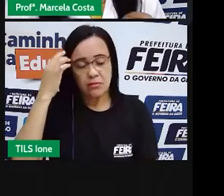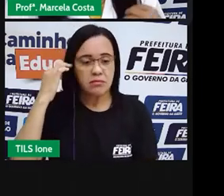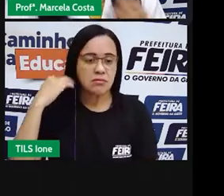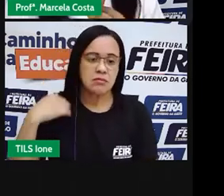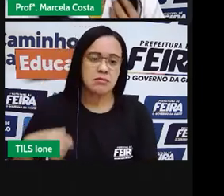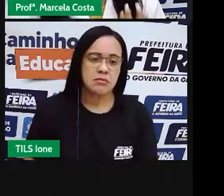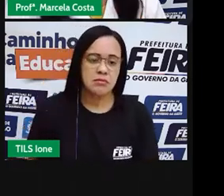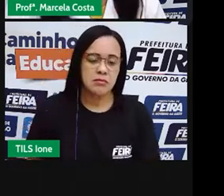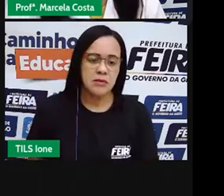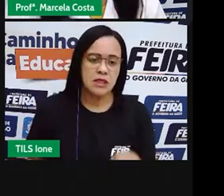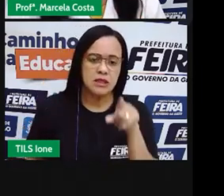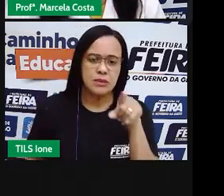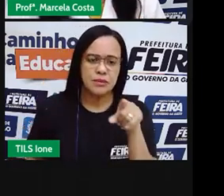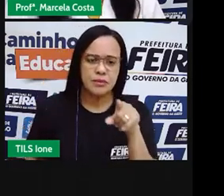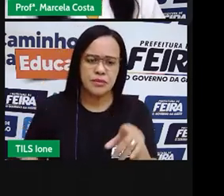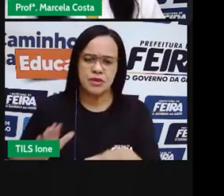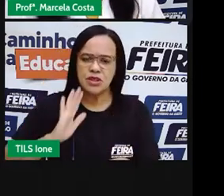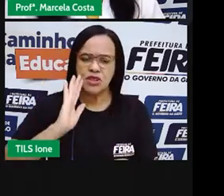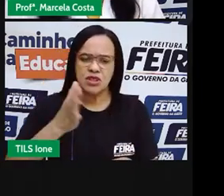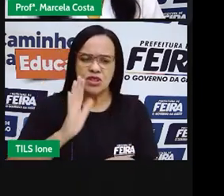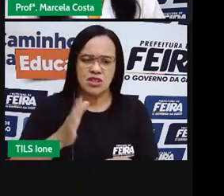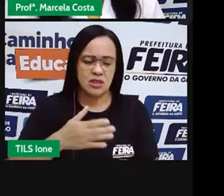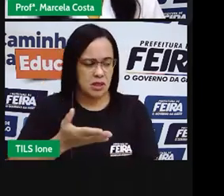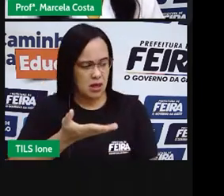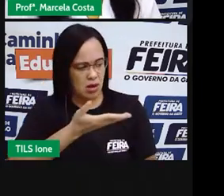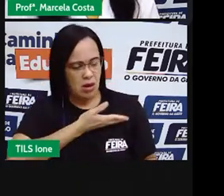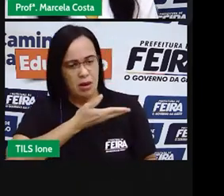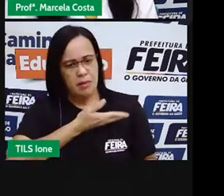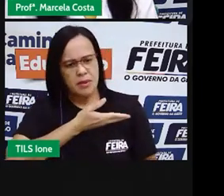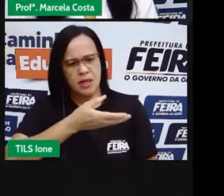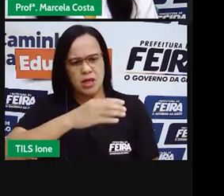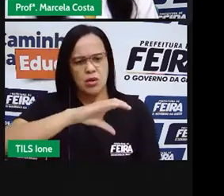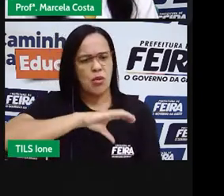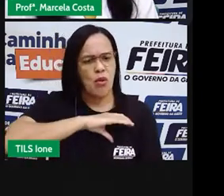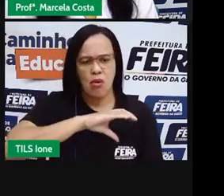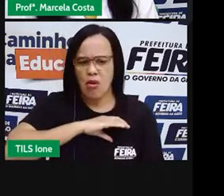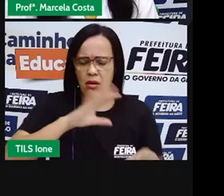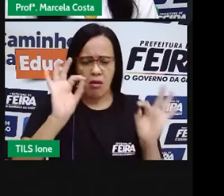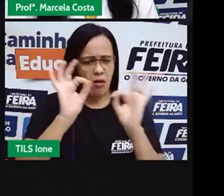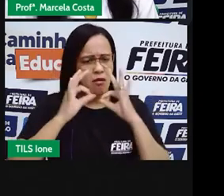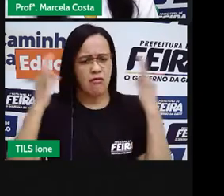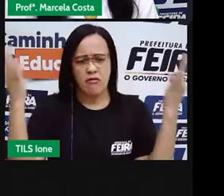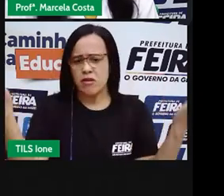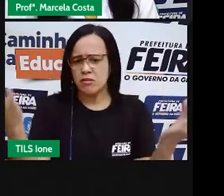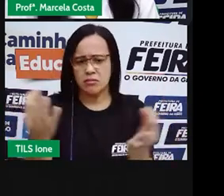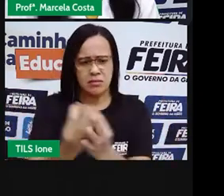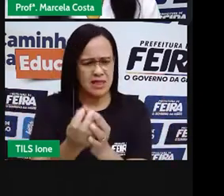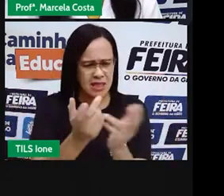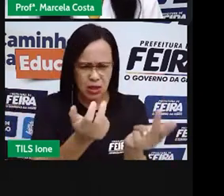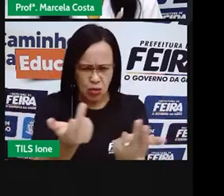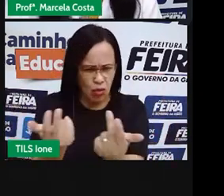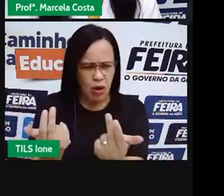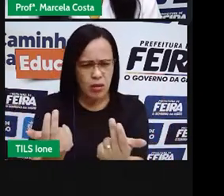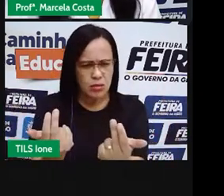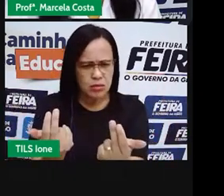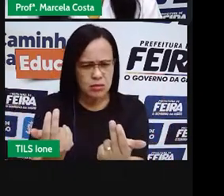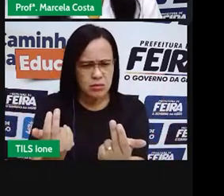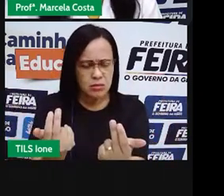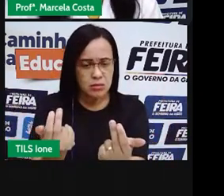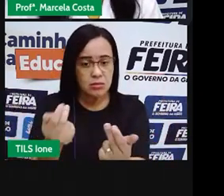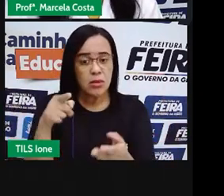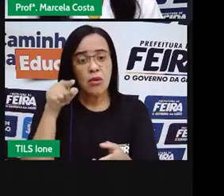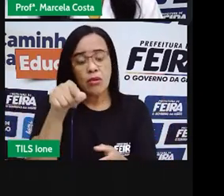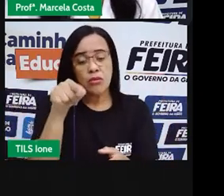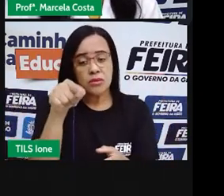Você já conviveu com algum colega, algum familiar que se comportou daquela maneira? que você mesmo